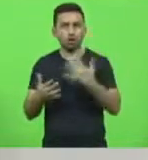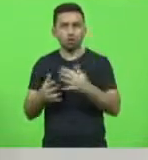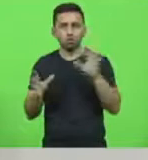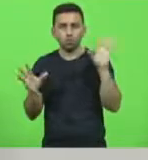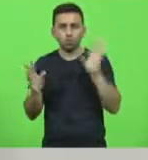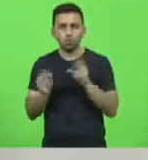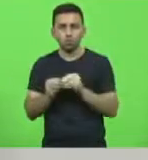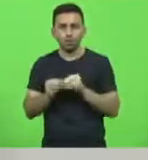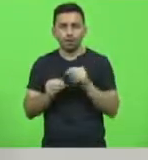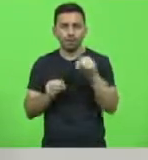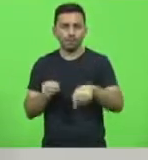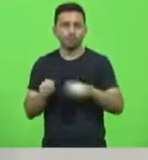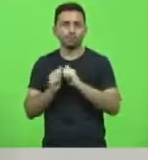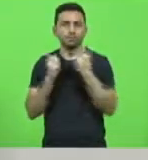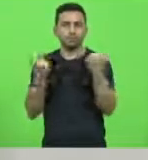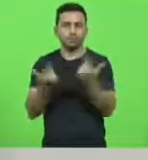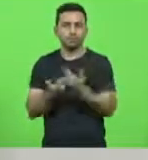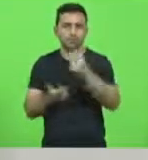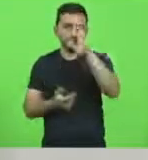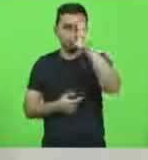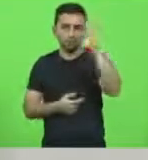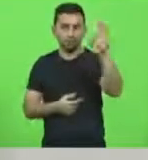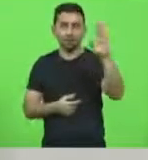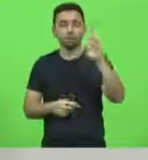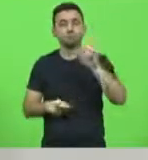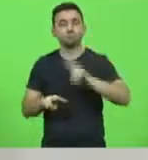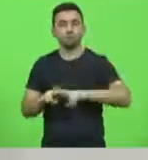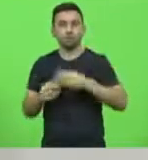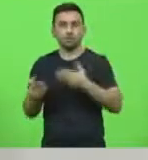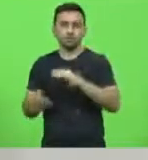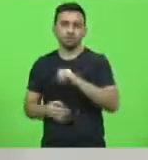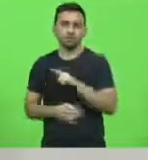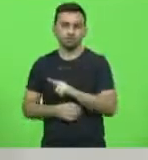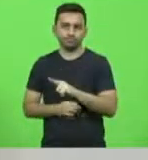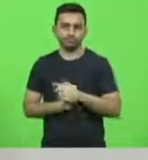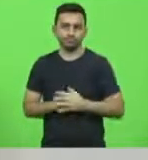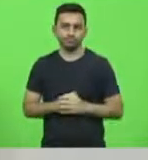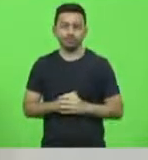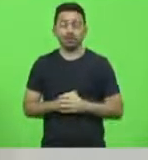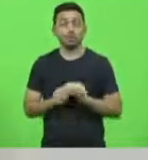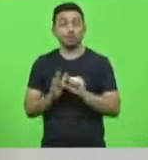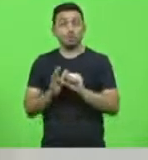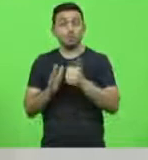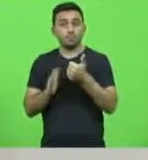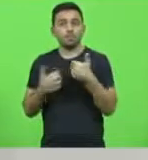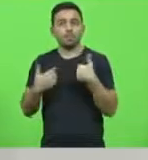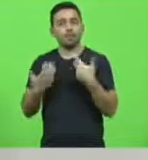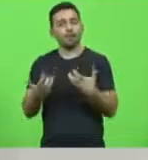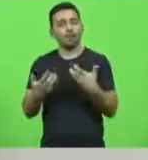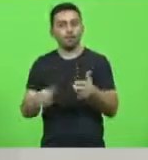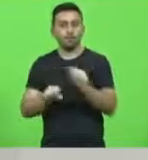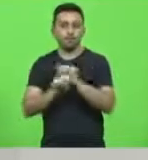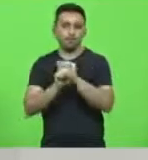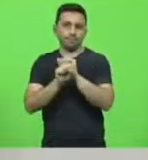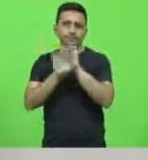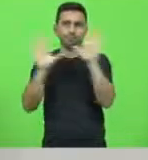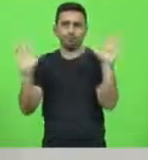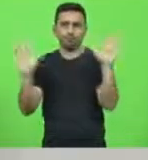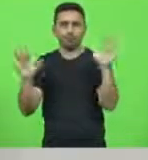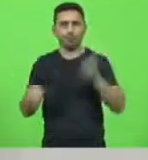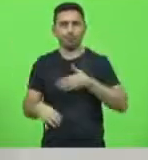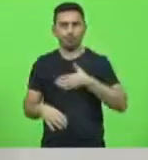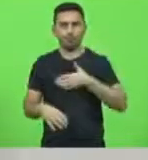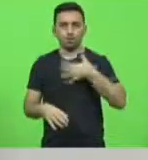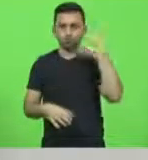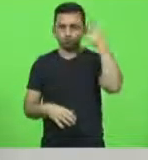Legislativa, principalmente no que diz respeito à prisão do deputado Júlio Garcia. Em primeiro lugar, quero deixar claro que a minha fala